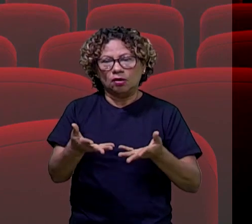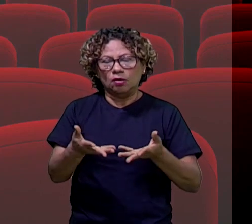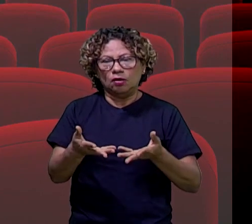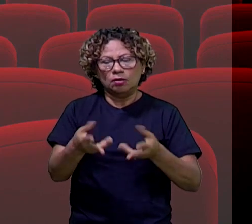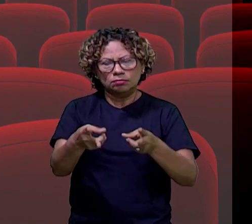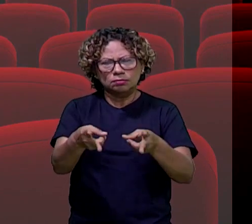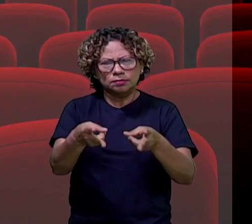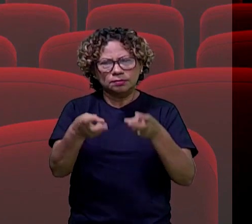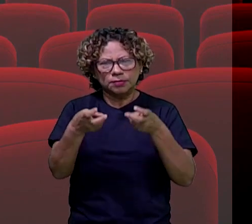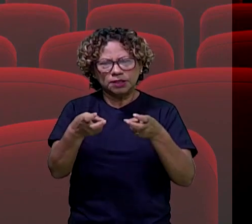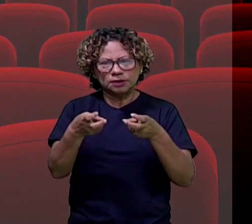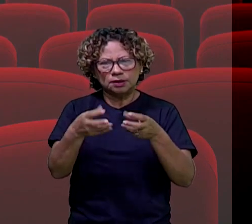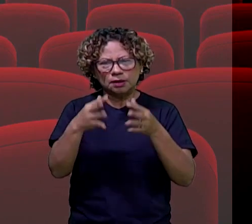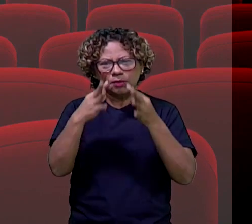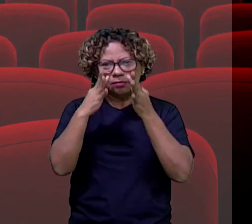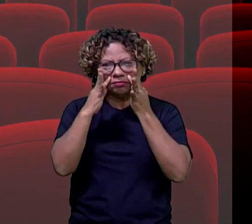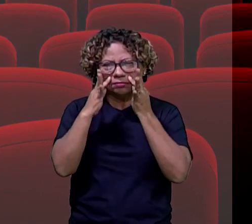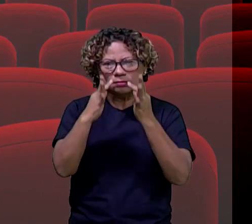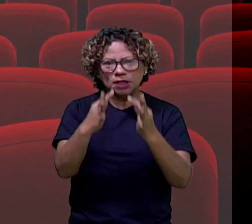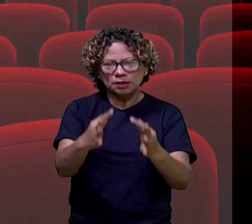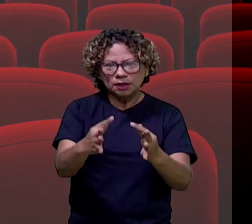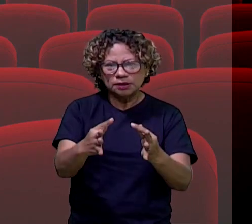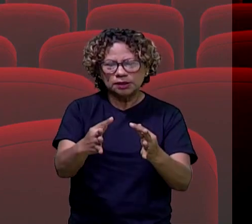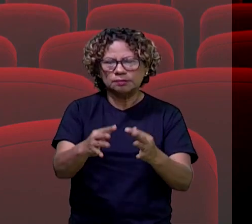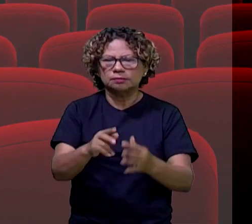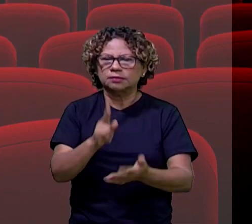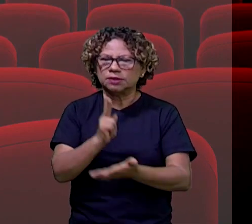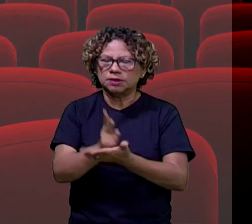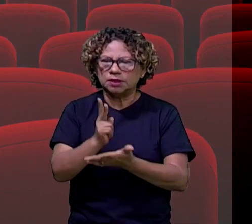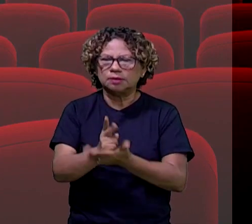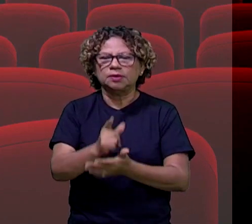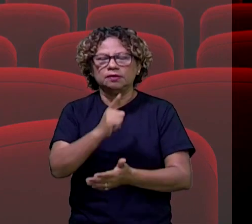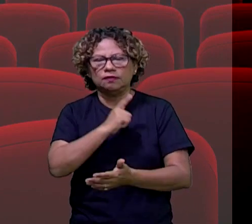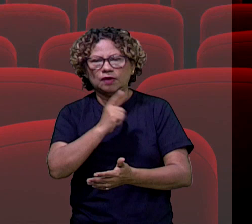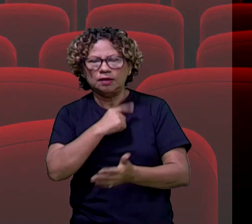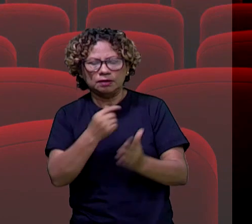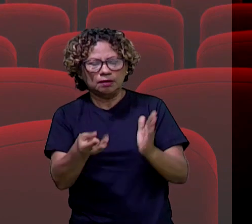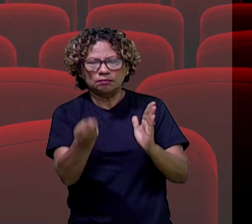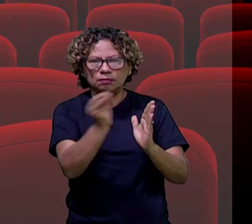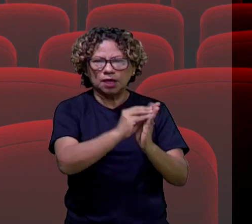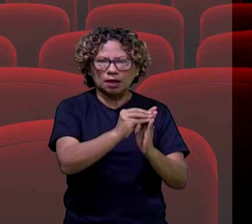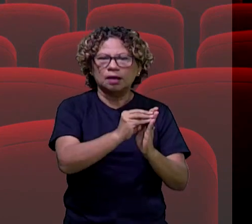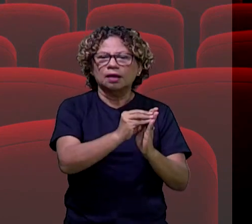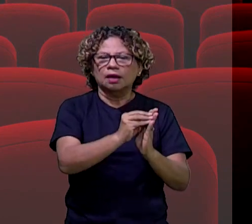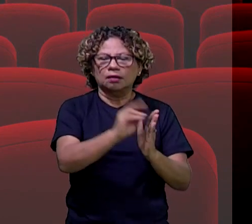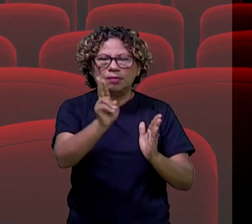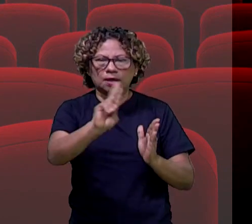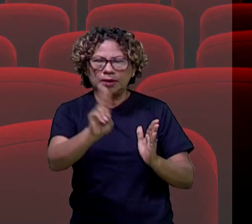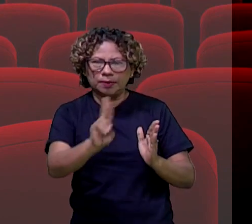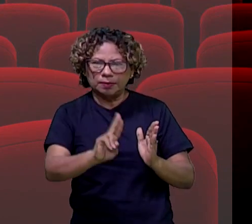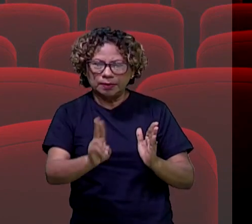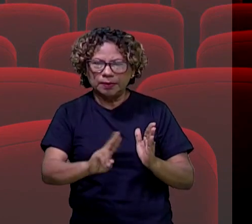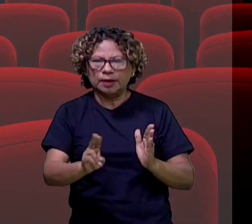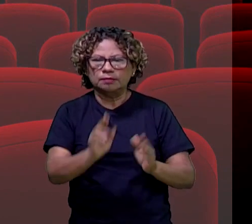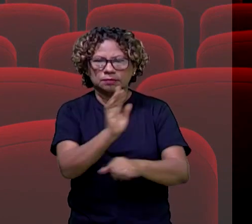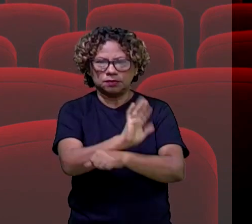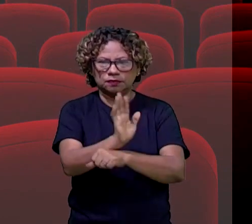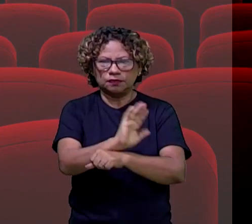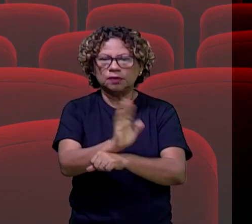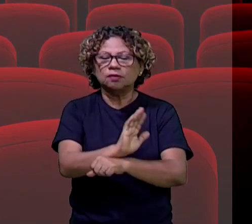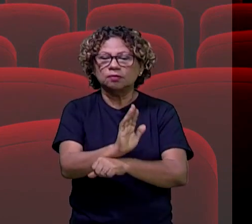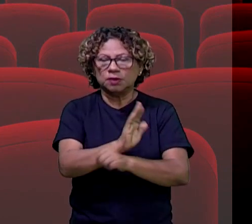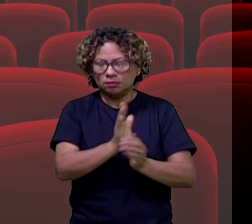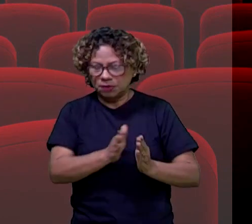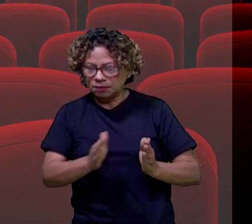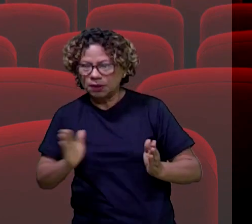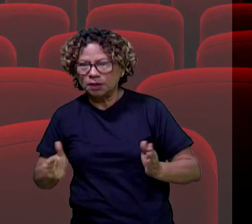atenção, fica sempre o recadinho para vocês analisarem a classificação indicativa dos filmes e das séries, tá bom? familiares,